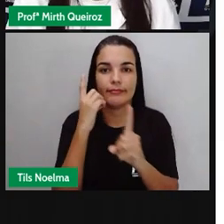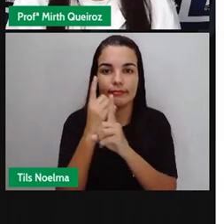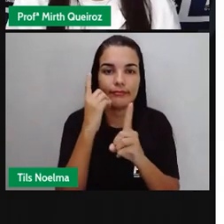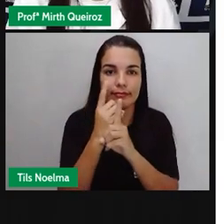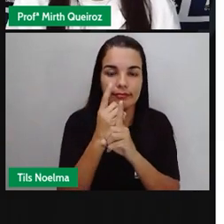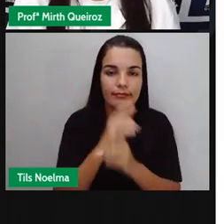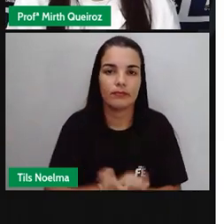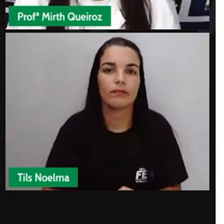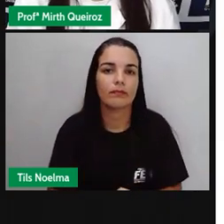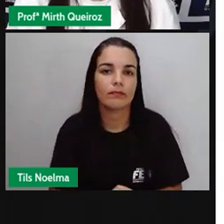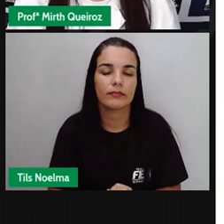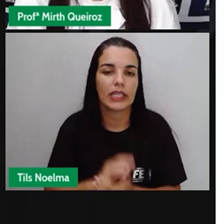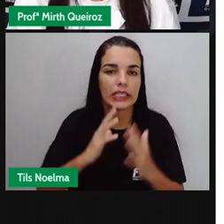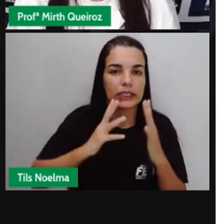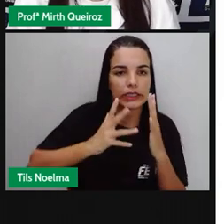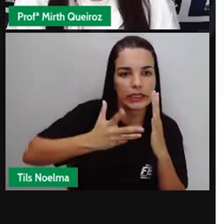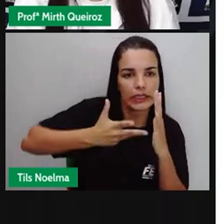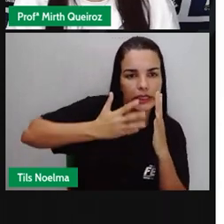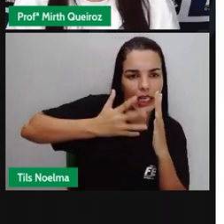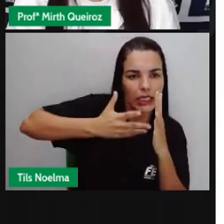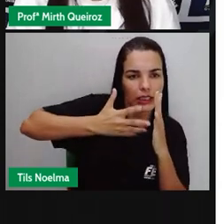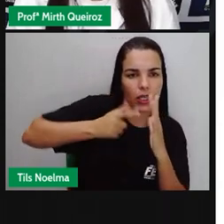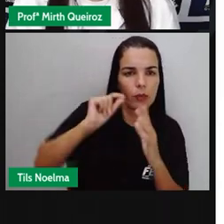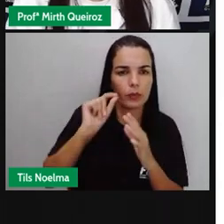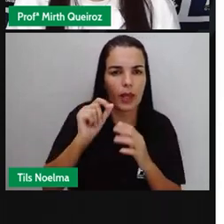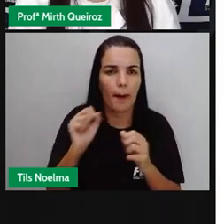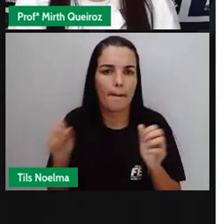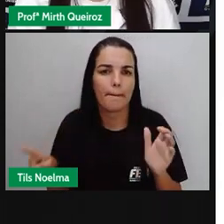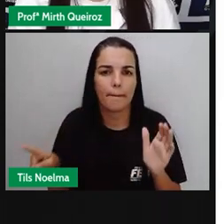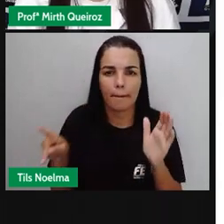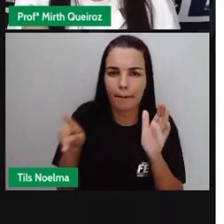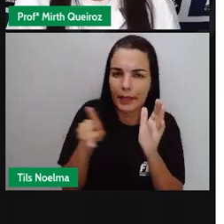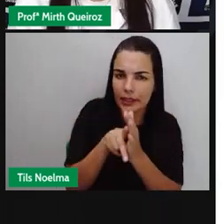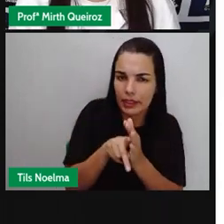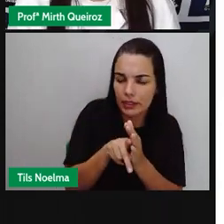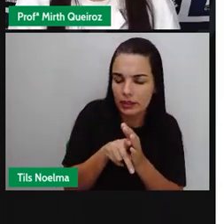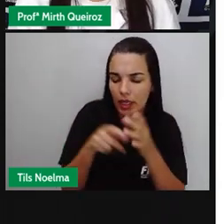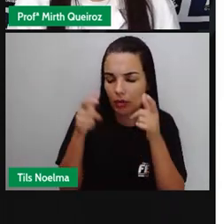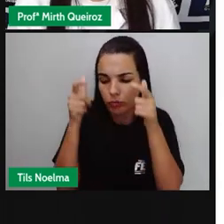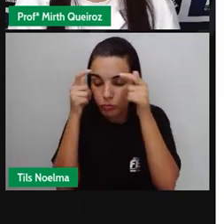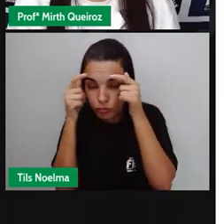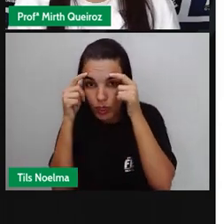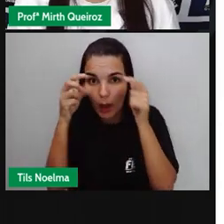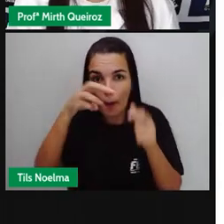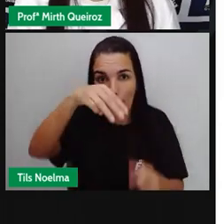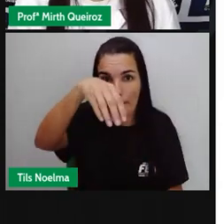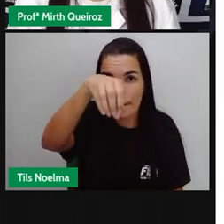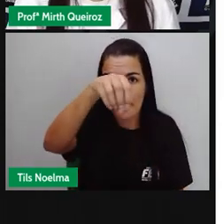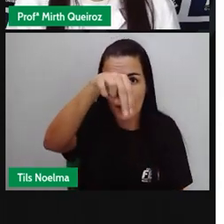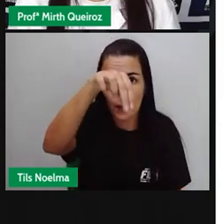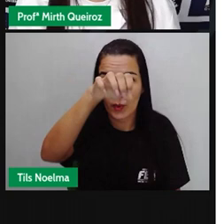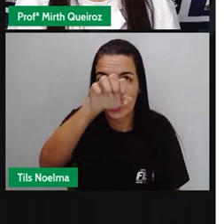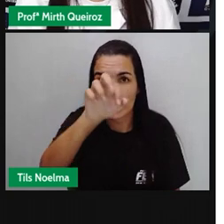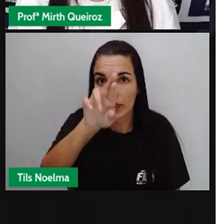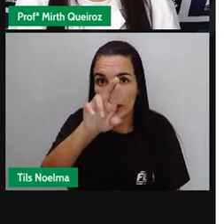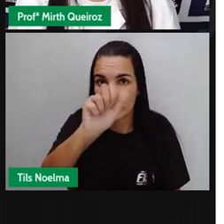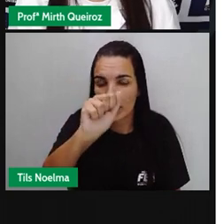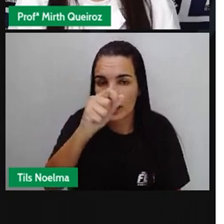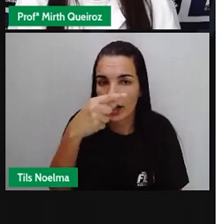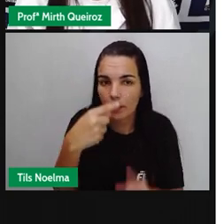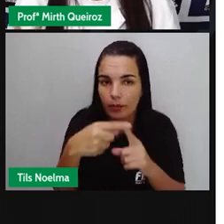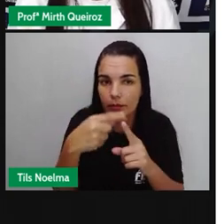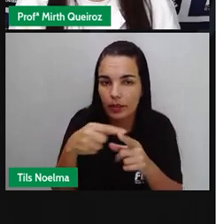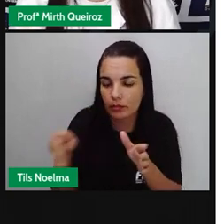As características gerais da bactéria, então, são. As bactérias, elas pertencem ao reino monera, que é o reino onde